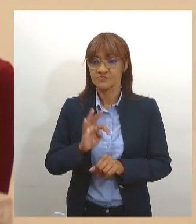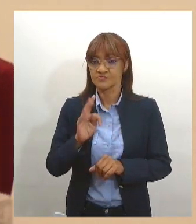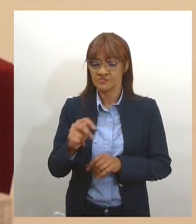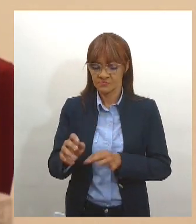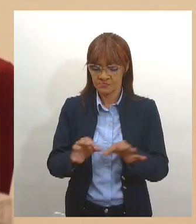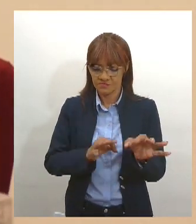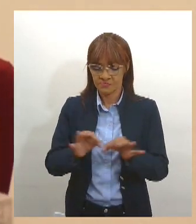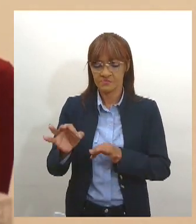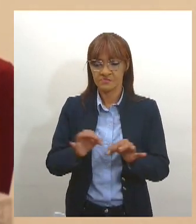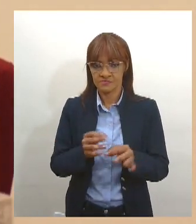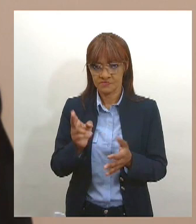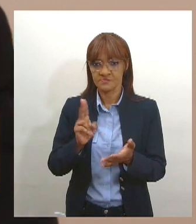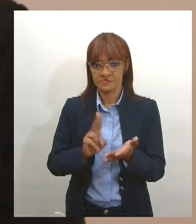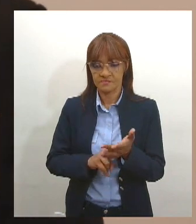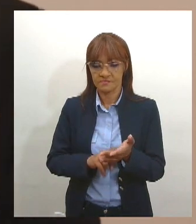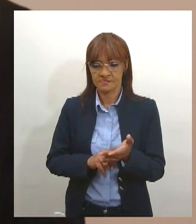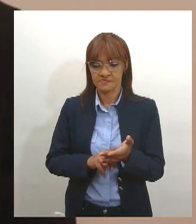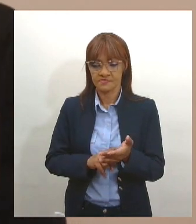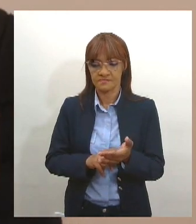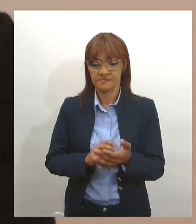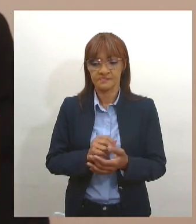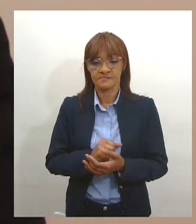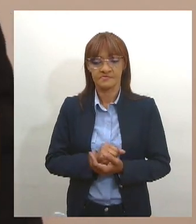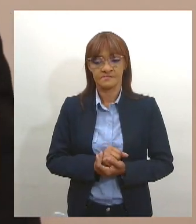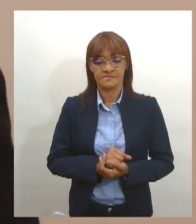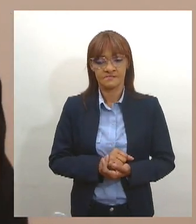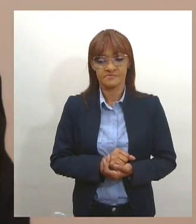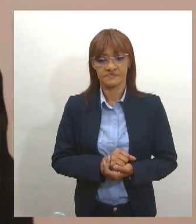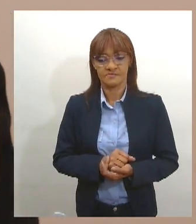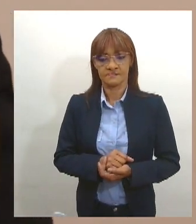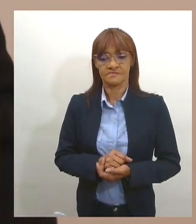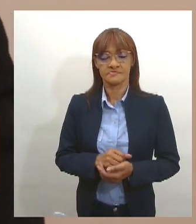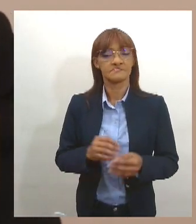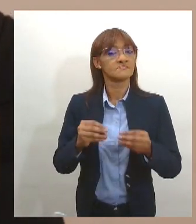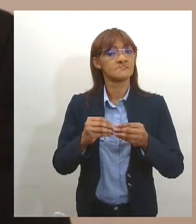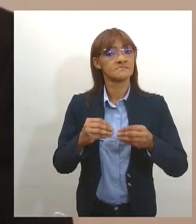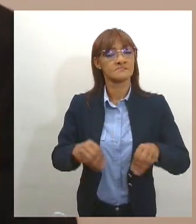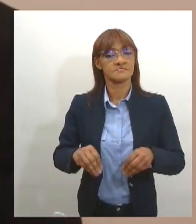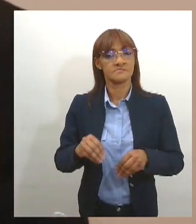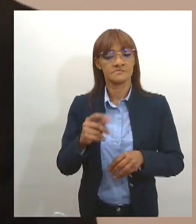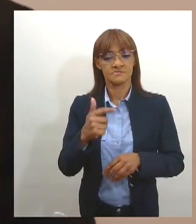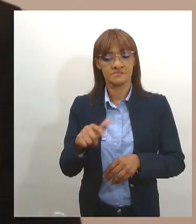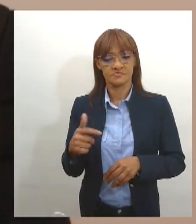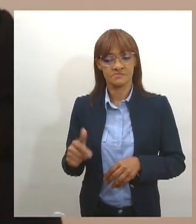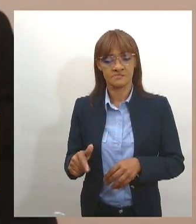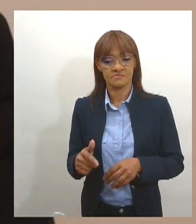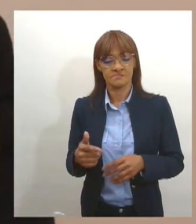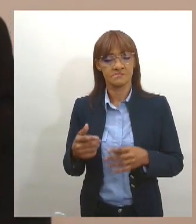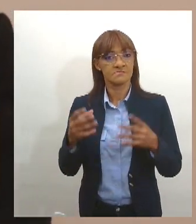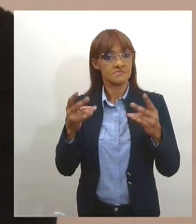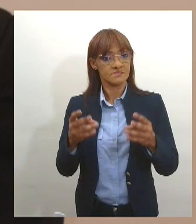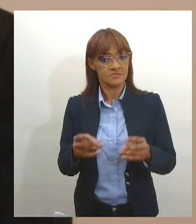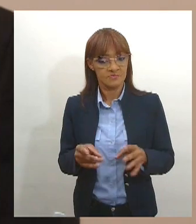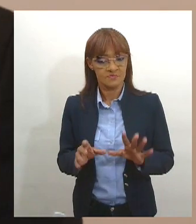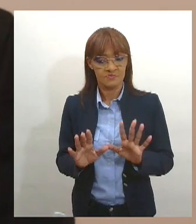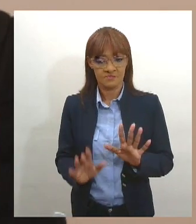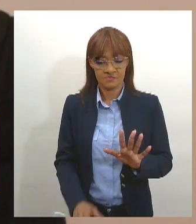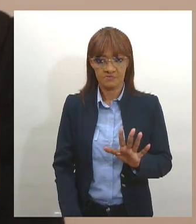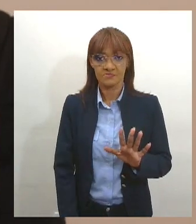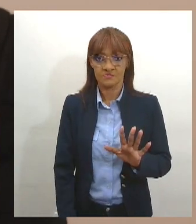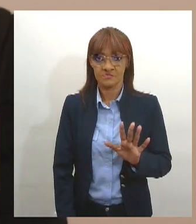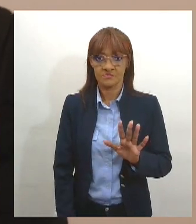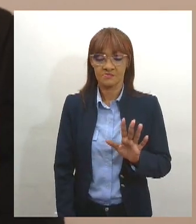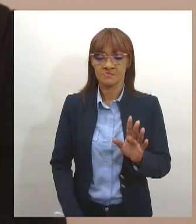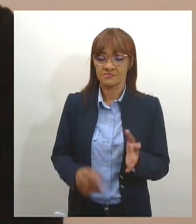pleito aconteça com segurança. Não vai haver prejuízo, como a gente já colocou, foi um erro humano, mas que foi sanado, foi